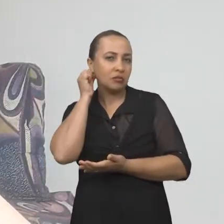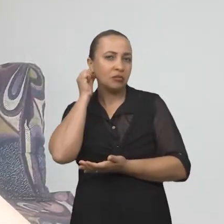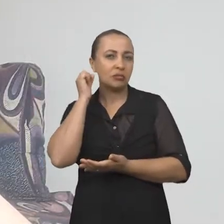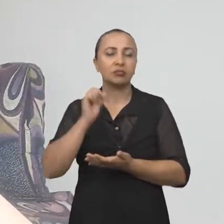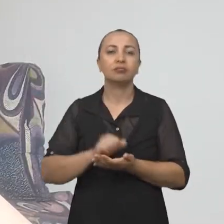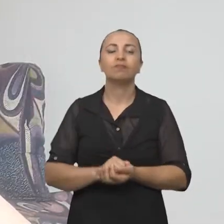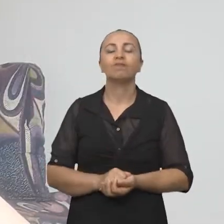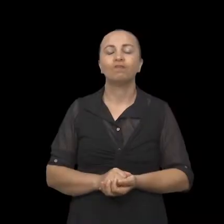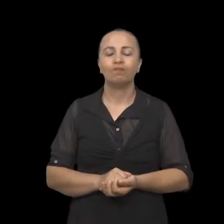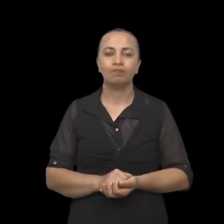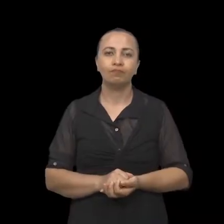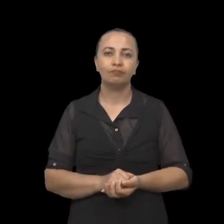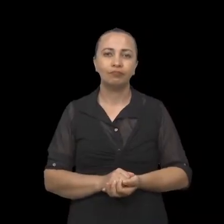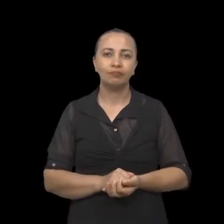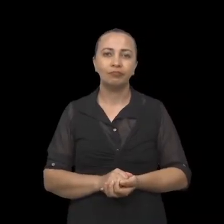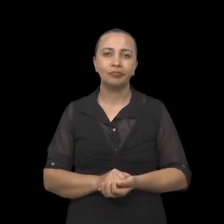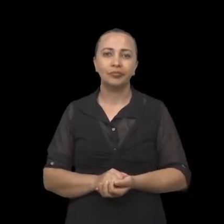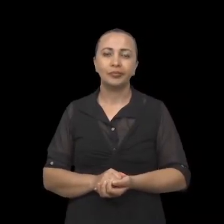nazismo.